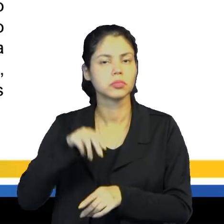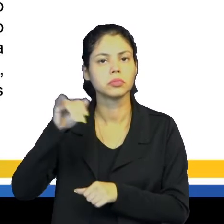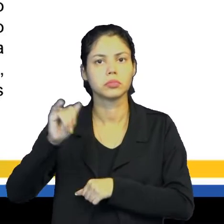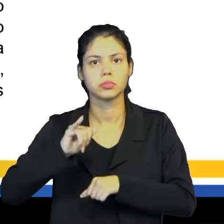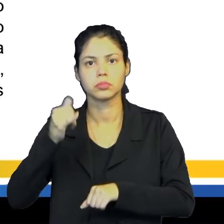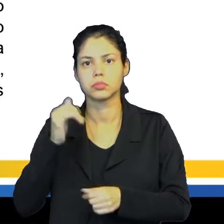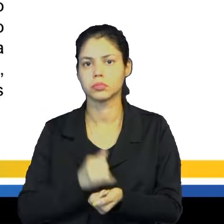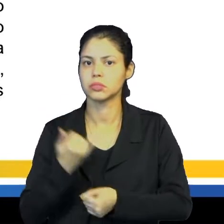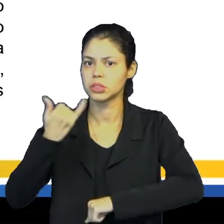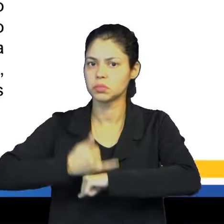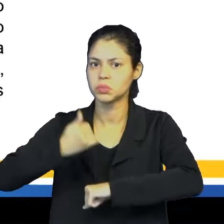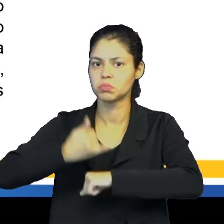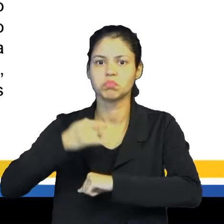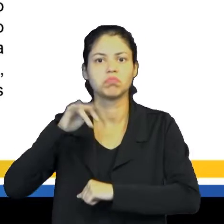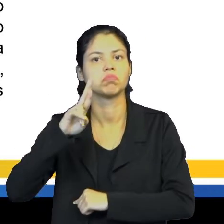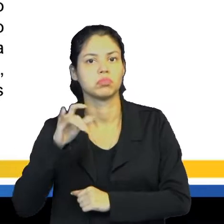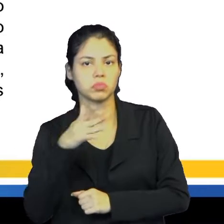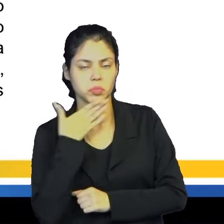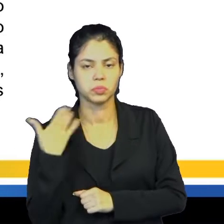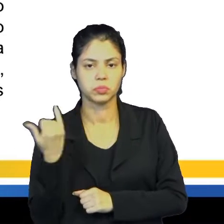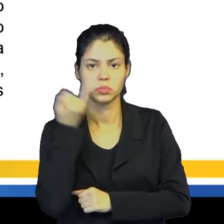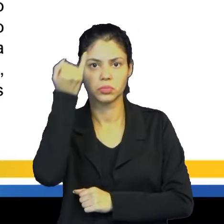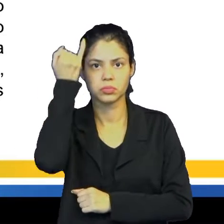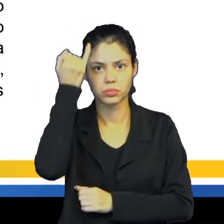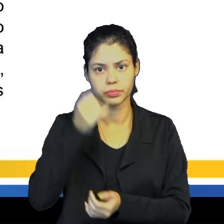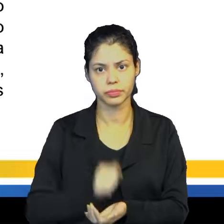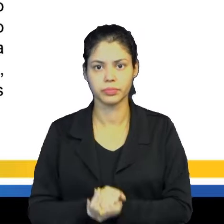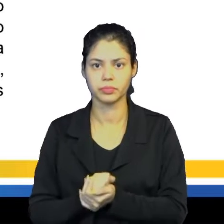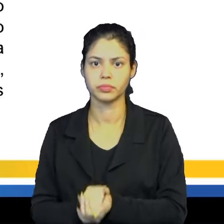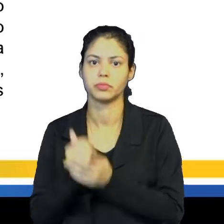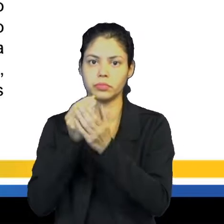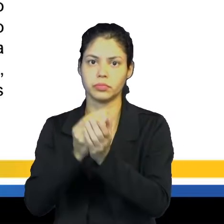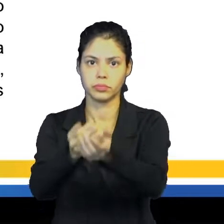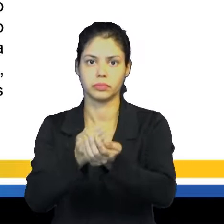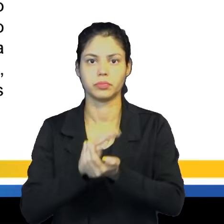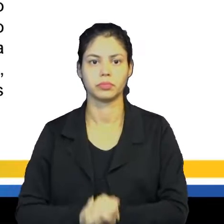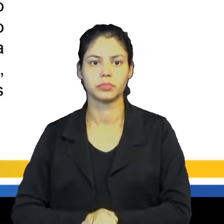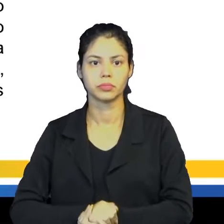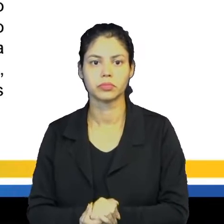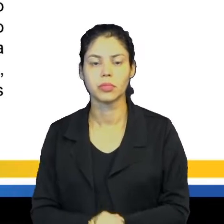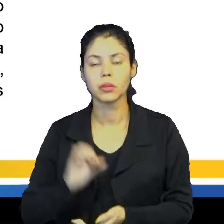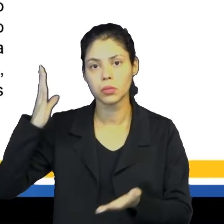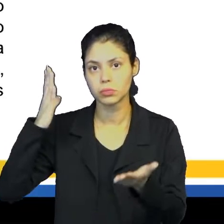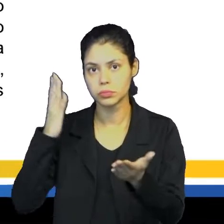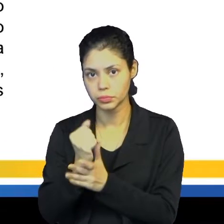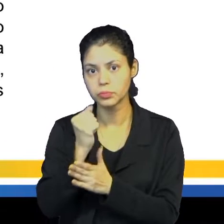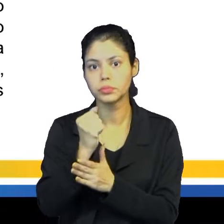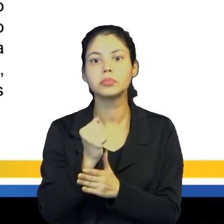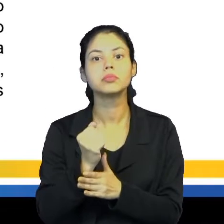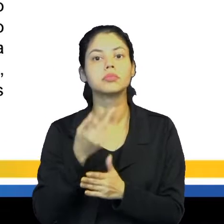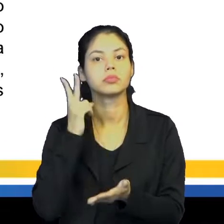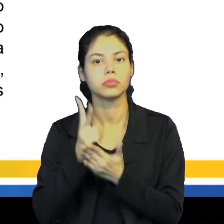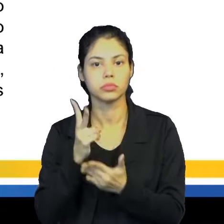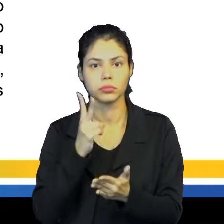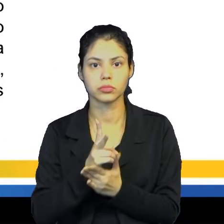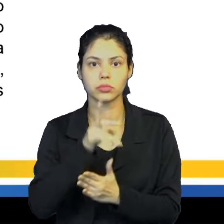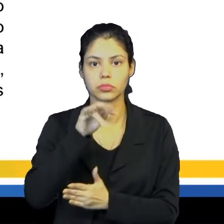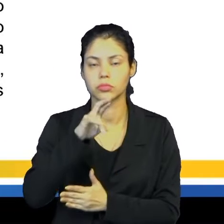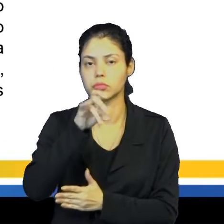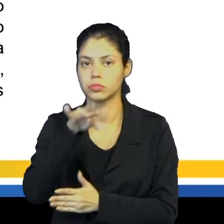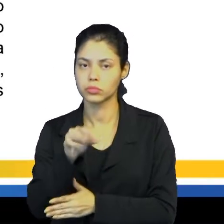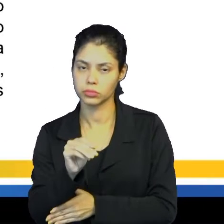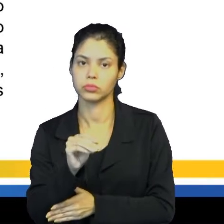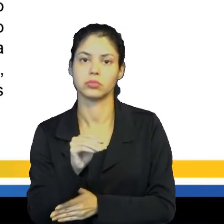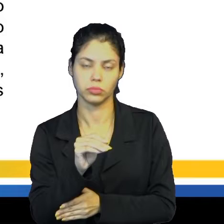preciosos, impulsionavam essas navegações. A conquista de Constantinopla pelos